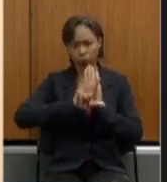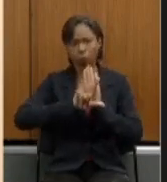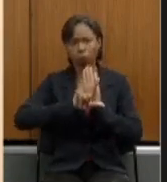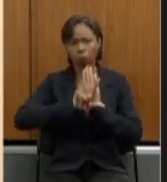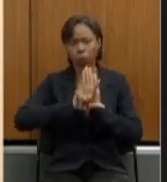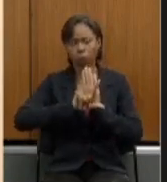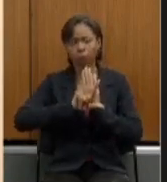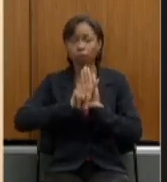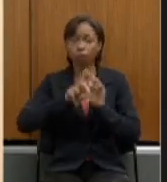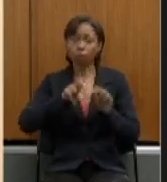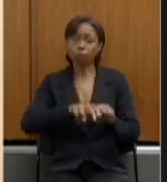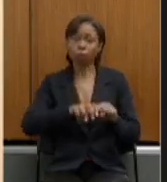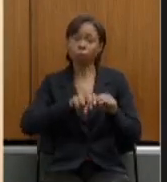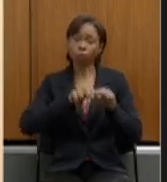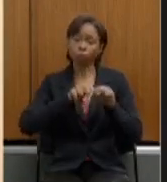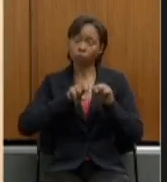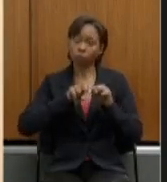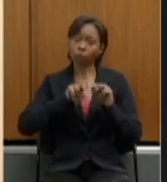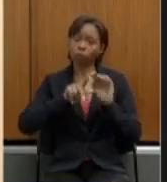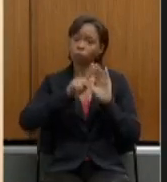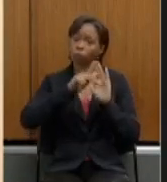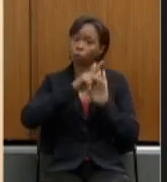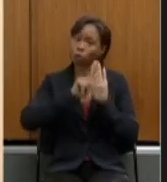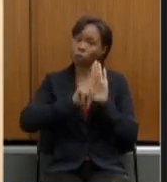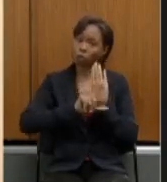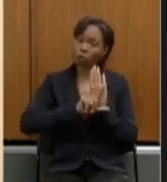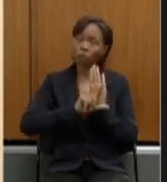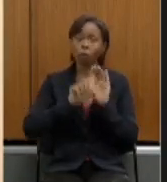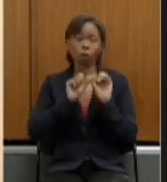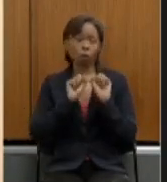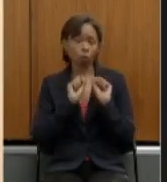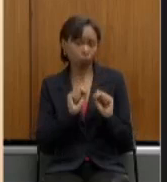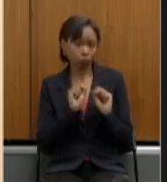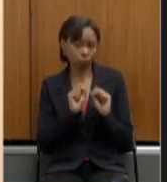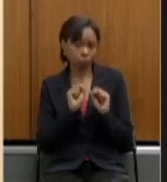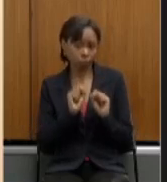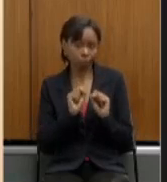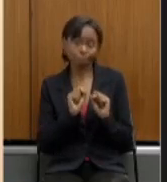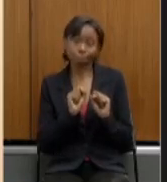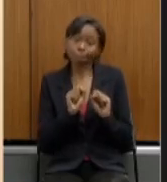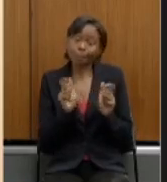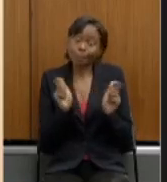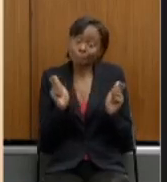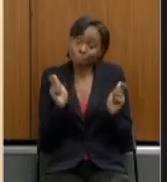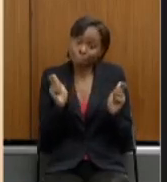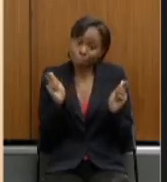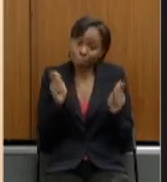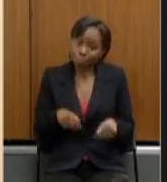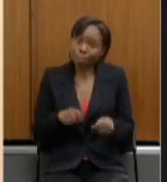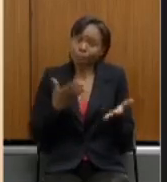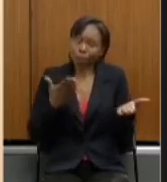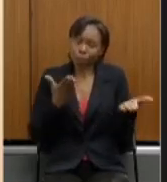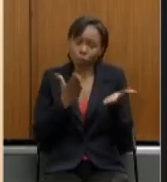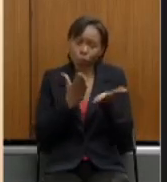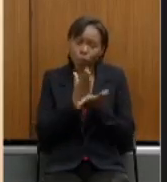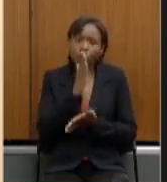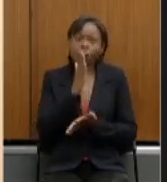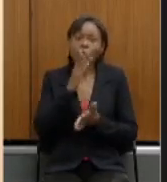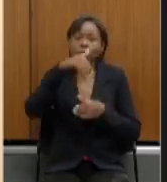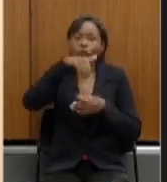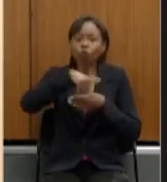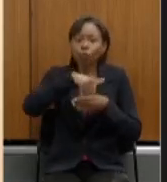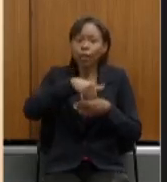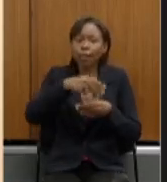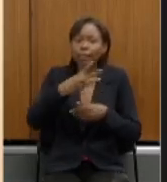com isso o projeto pode então deve ser aprovado ou ser votado em